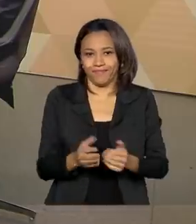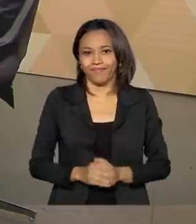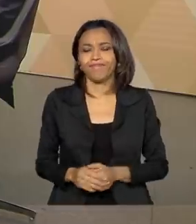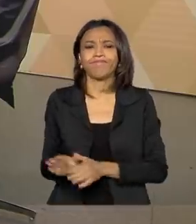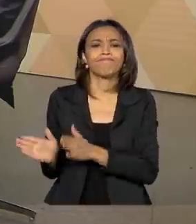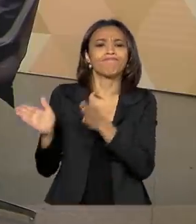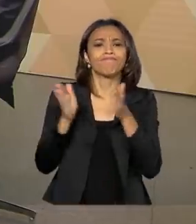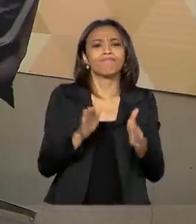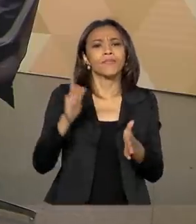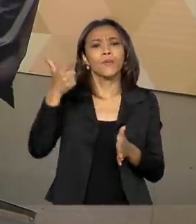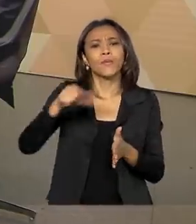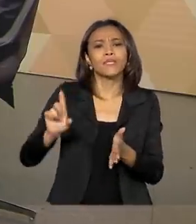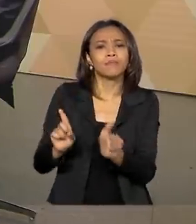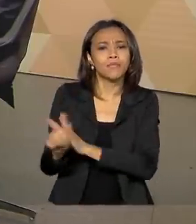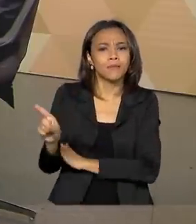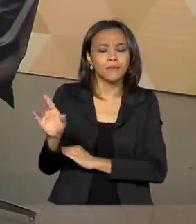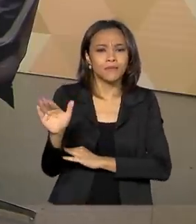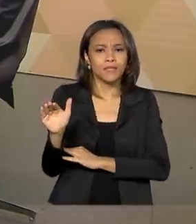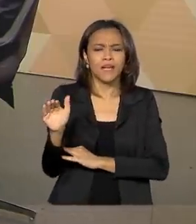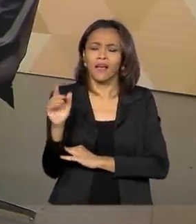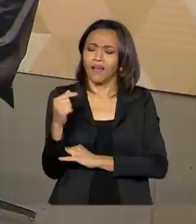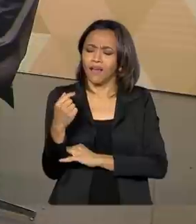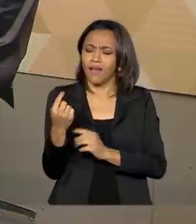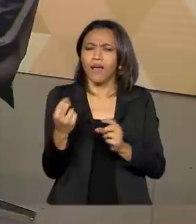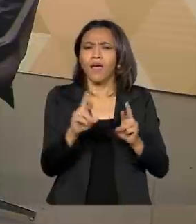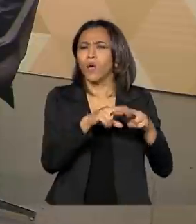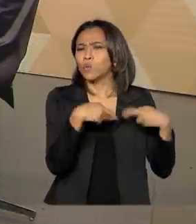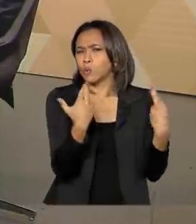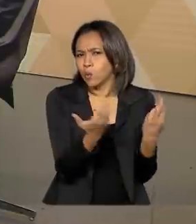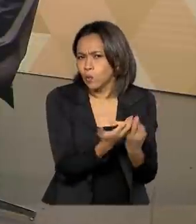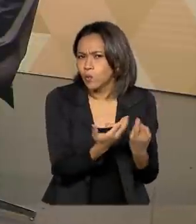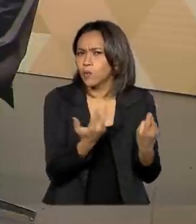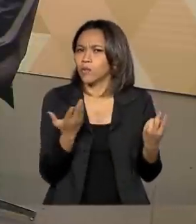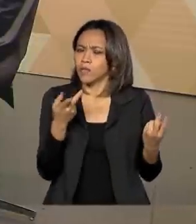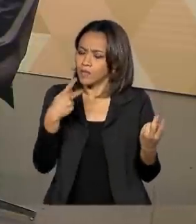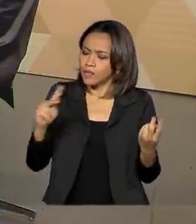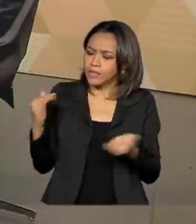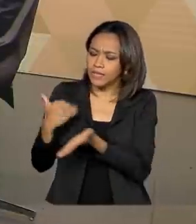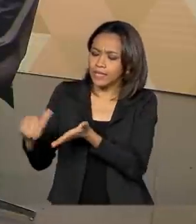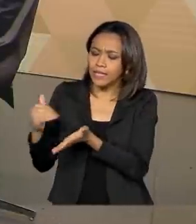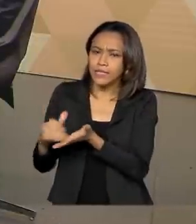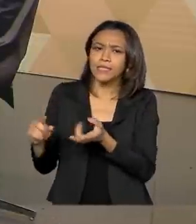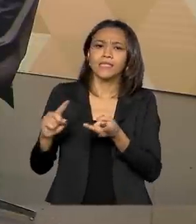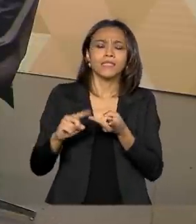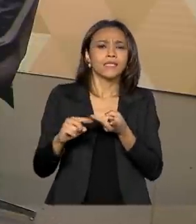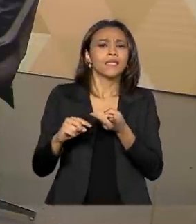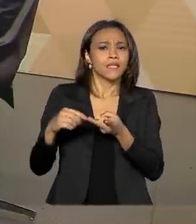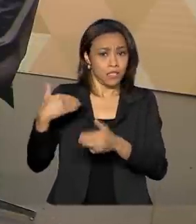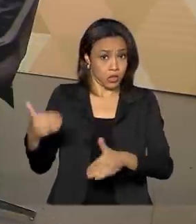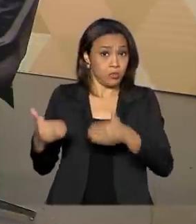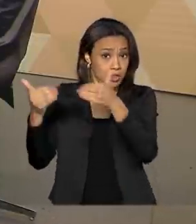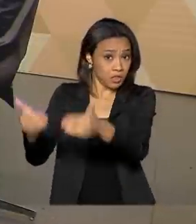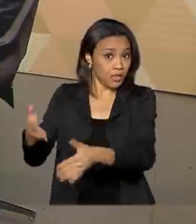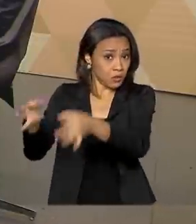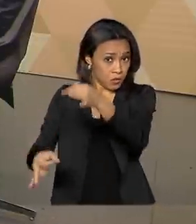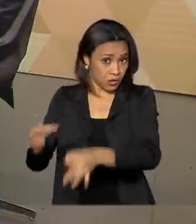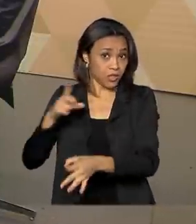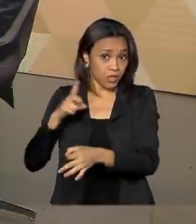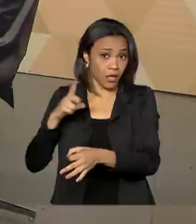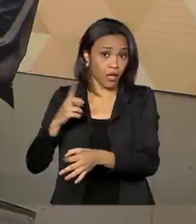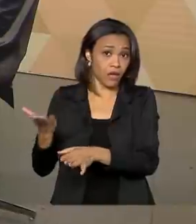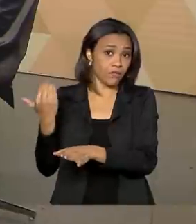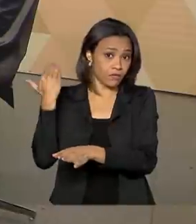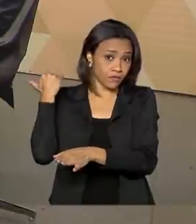em relação agora, vamos falar um pouquinho dessas reuniões que a Secretaria e o Ministério teve nesse ano com a